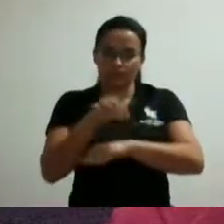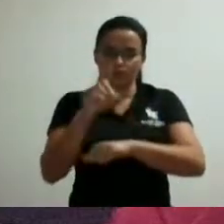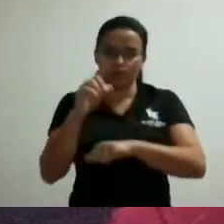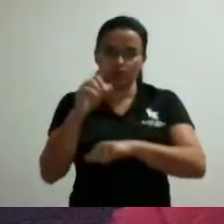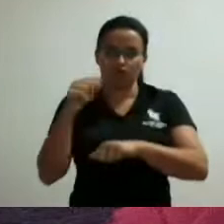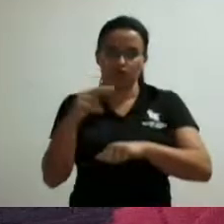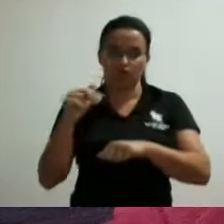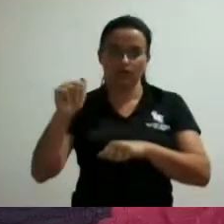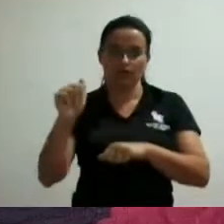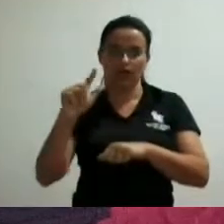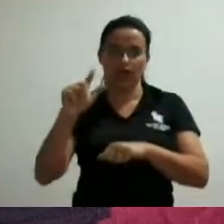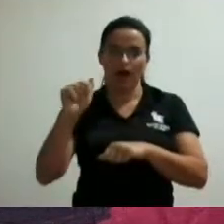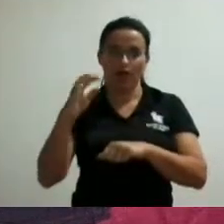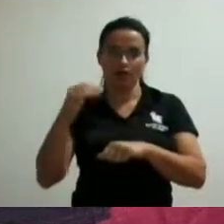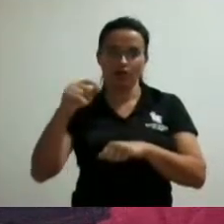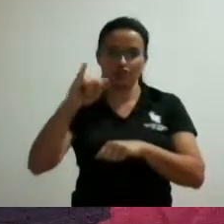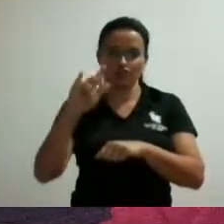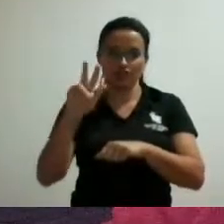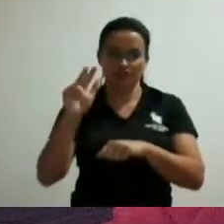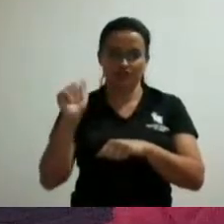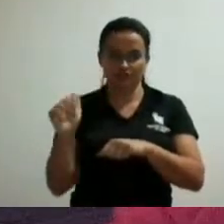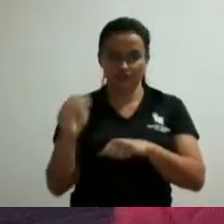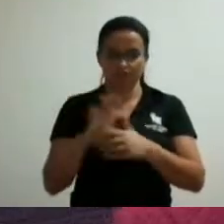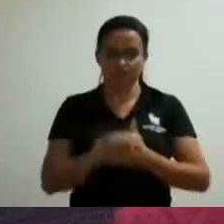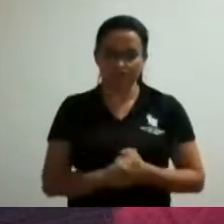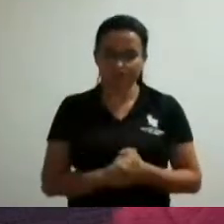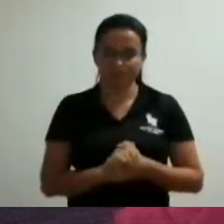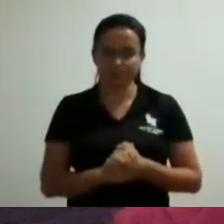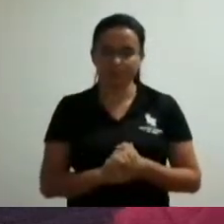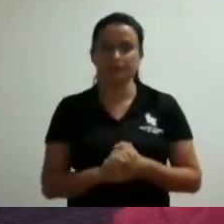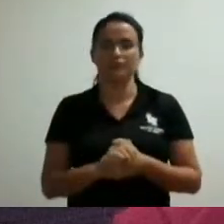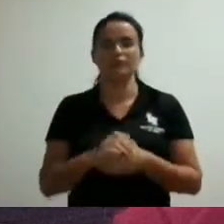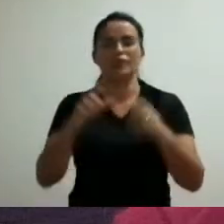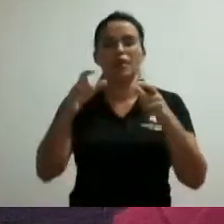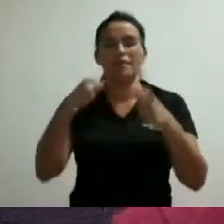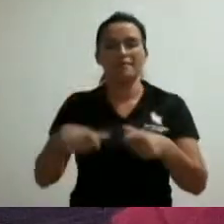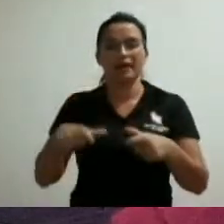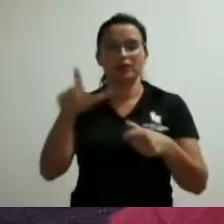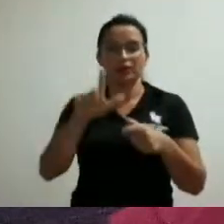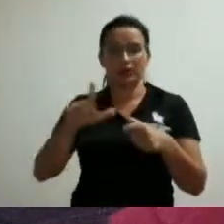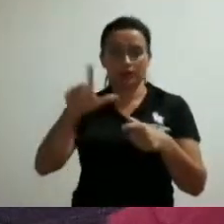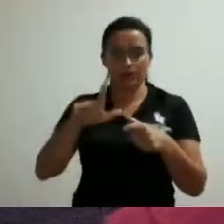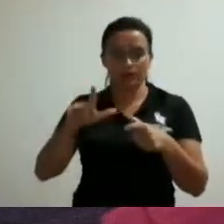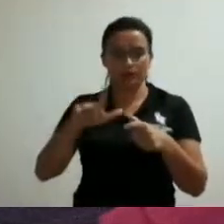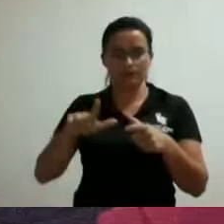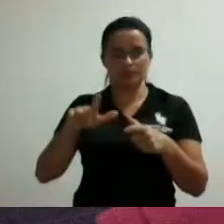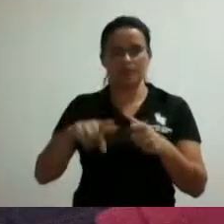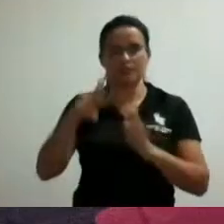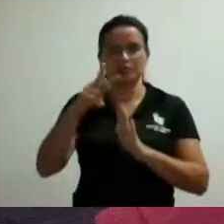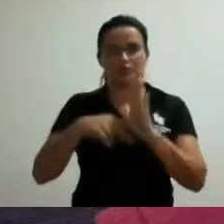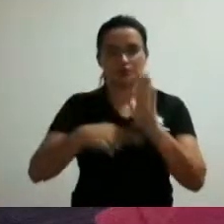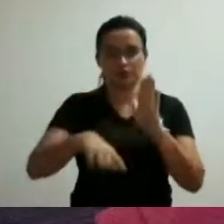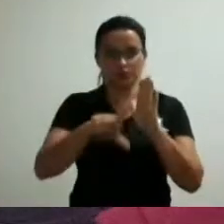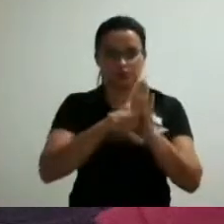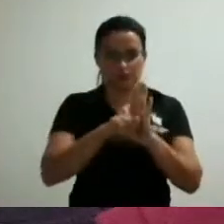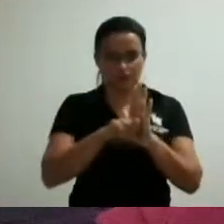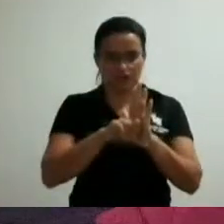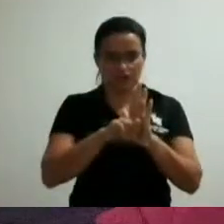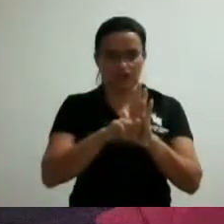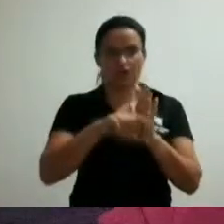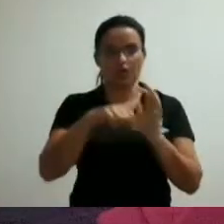francisca de jesus américo no bairro linhares proposição do projeto de lei 134 barra 2021